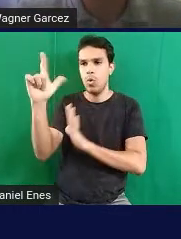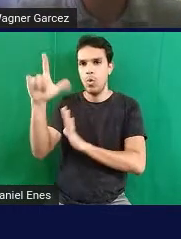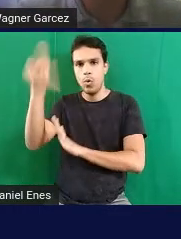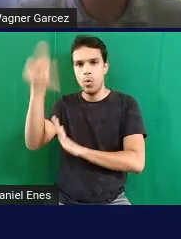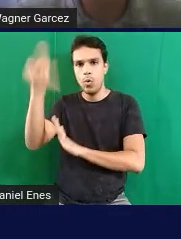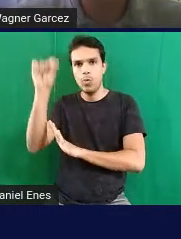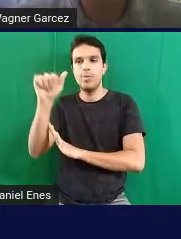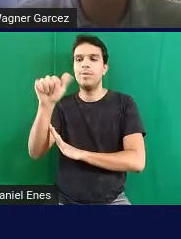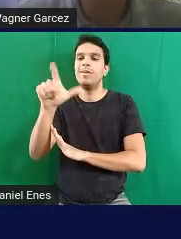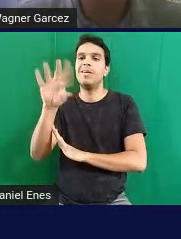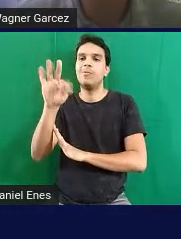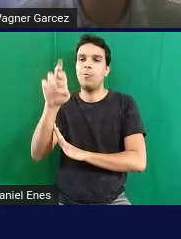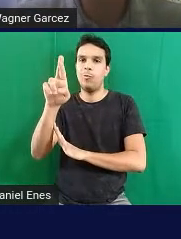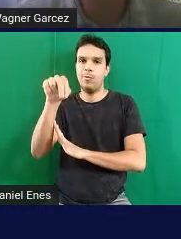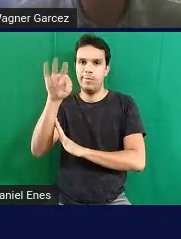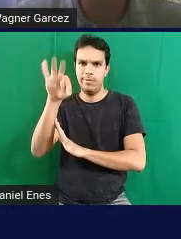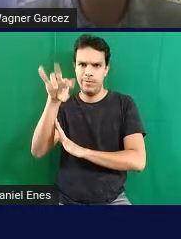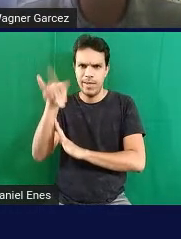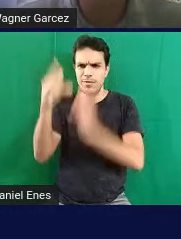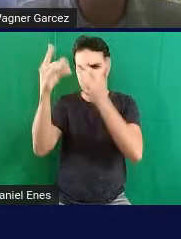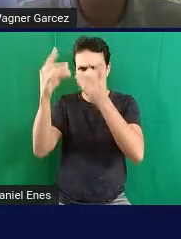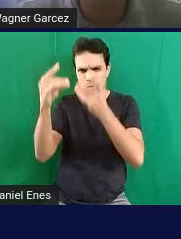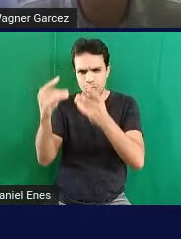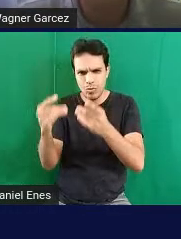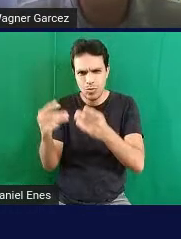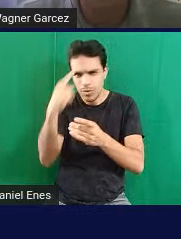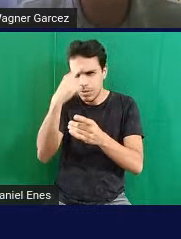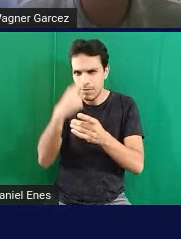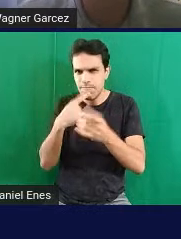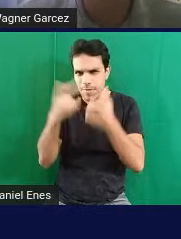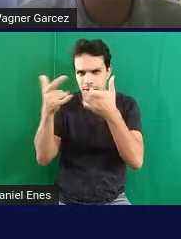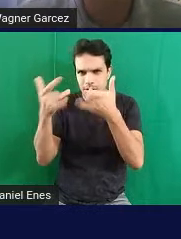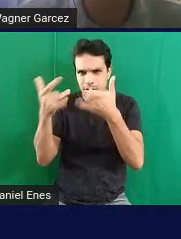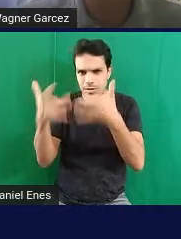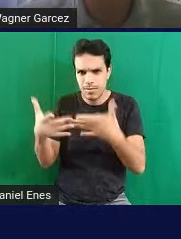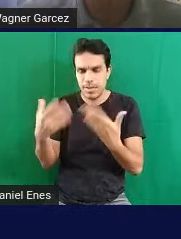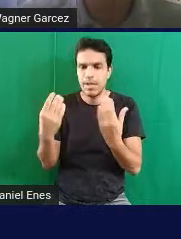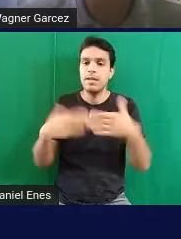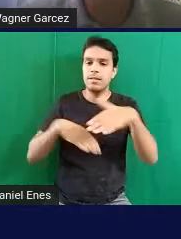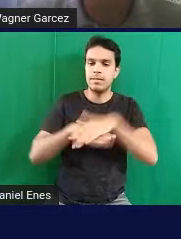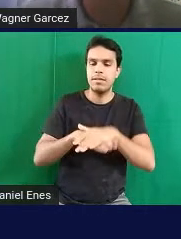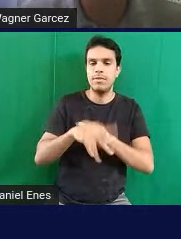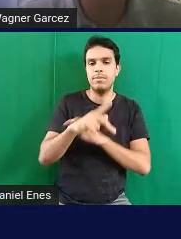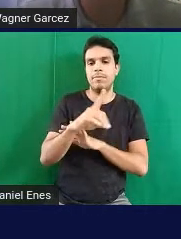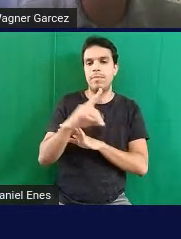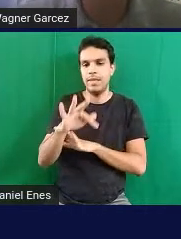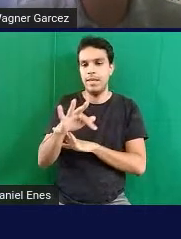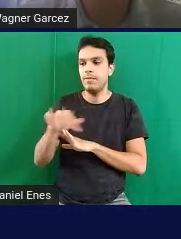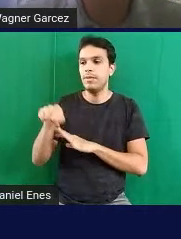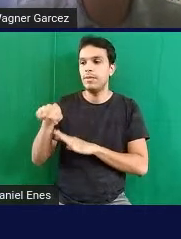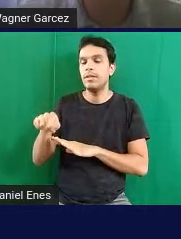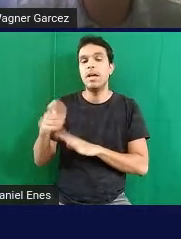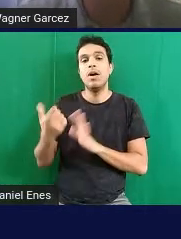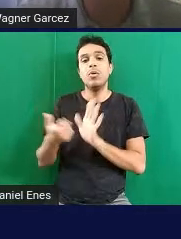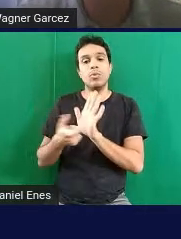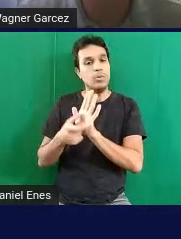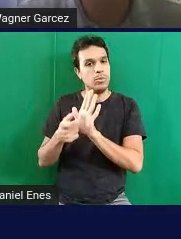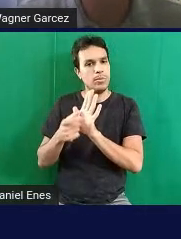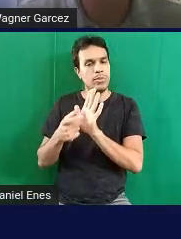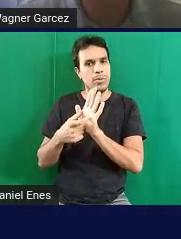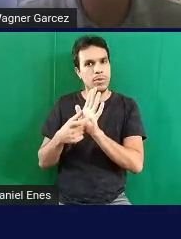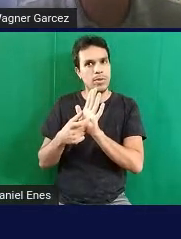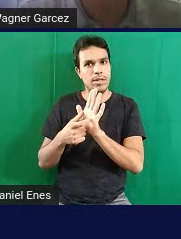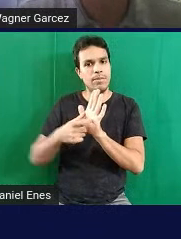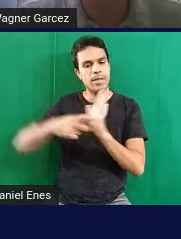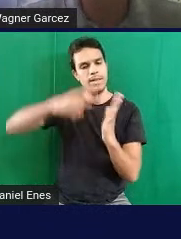a imagem que tinha e depois quando eu salvei o documento eu salvei em PDF, que a leitura no Talkback fica muito melhor se for assim em PDF, tá?